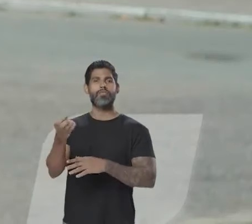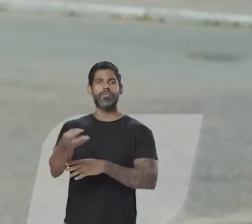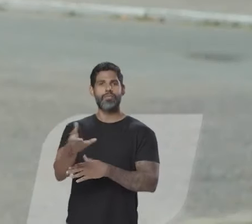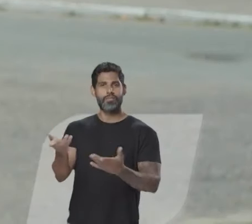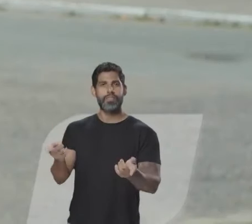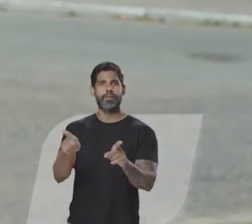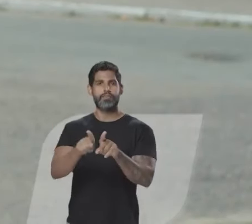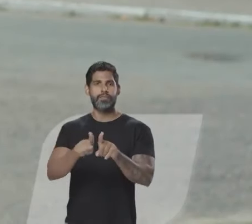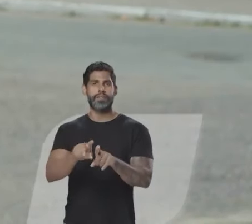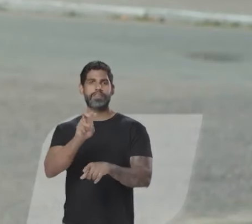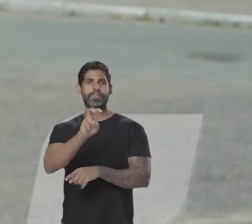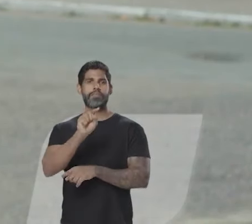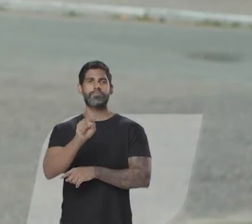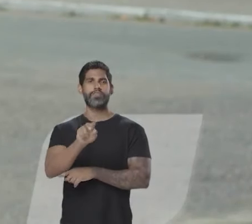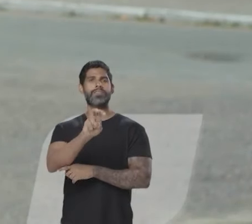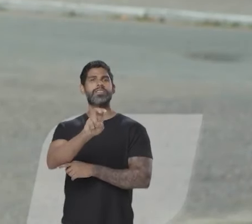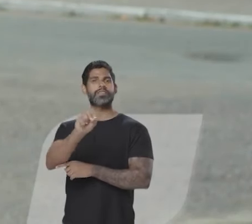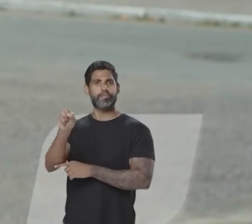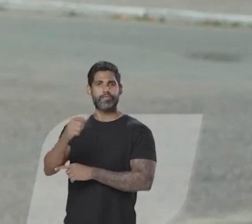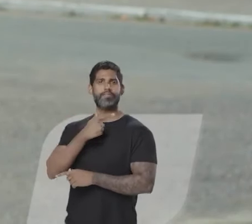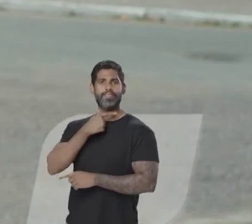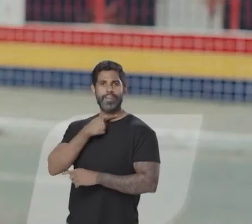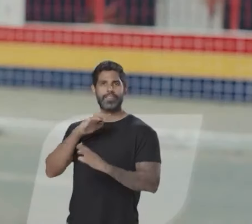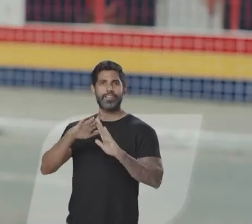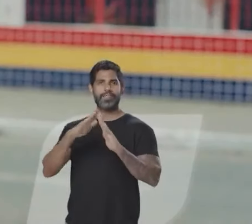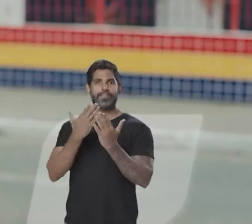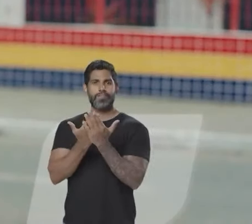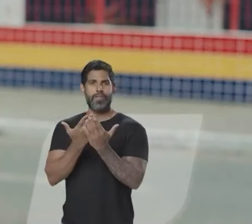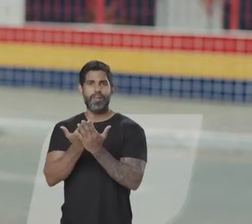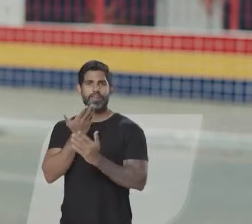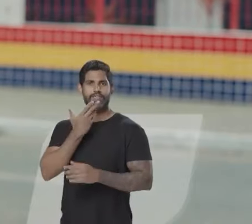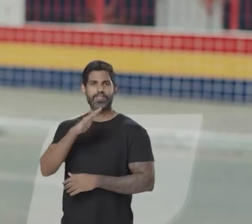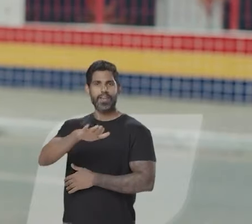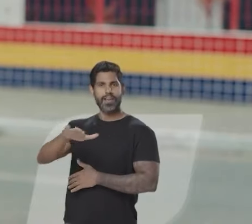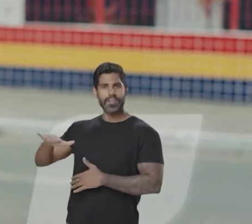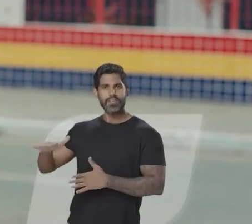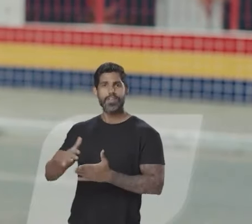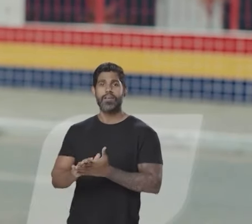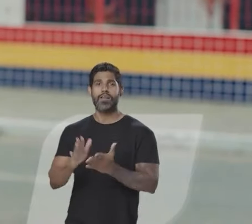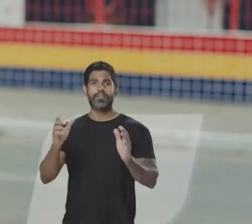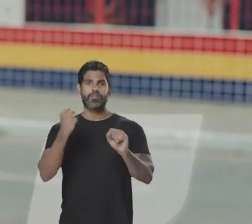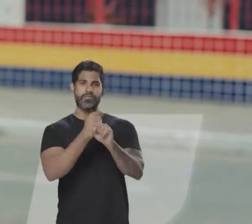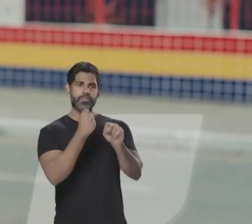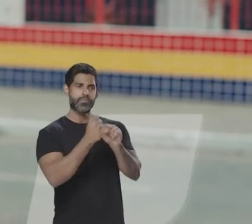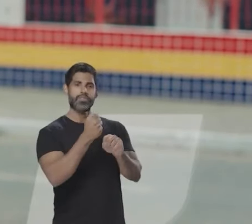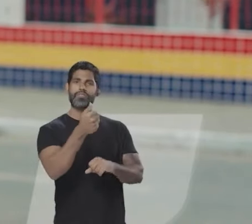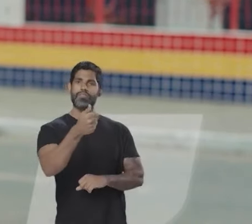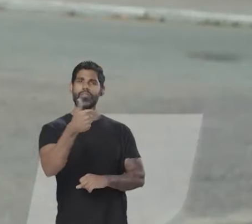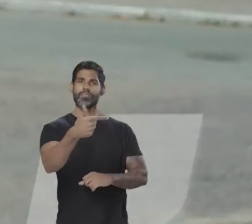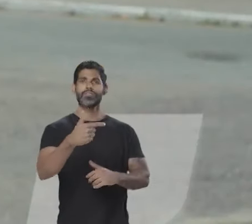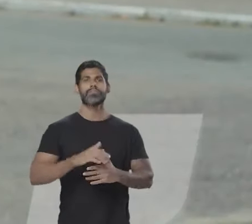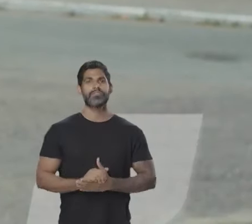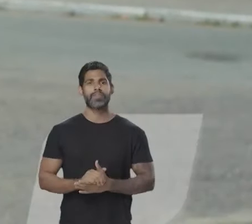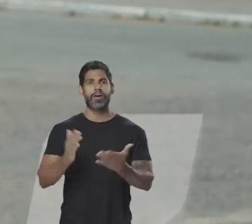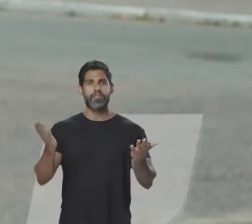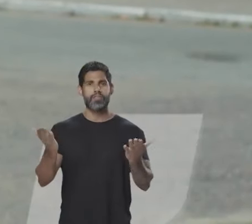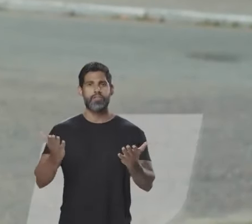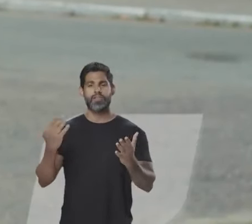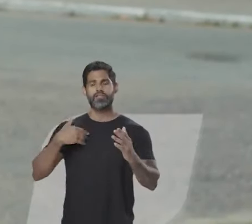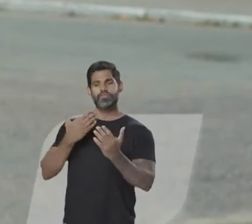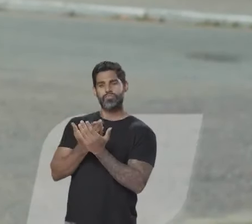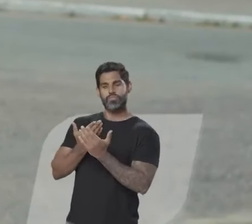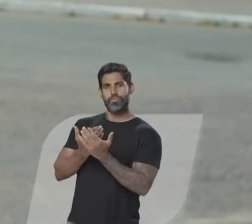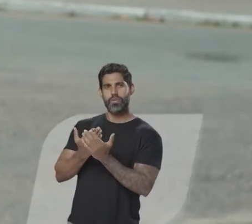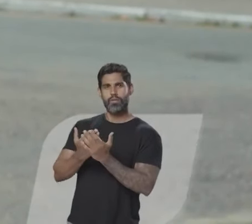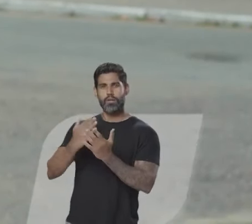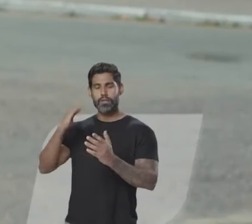e mais 5 mil e quinhentas vagas na pré escola Com a construção de 12 unidades de educação infantil Vamos acabar com